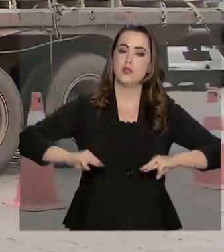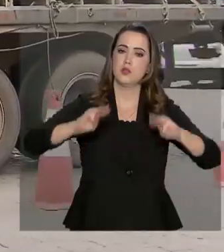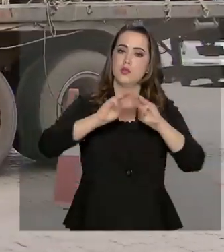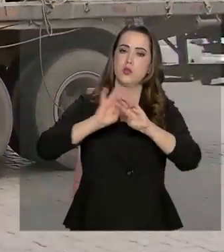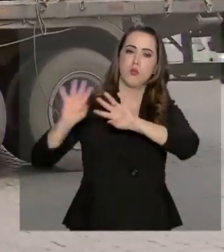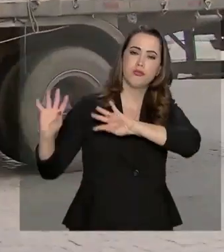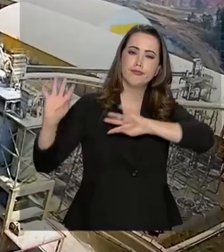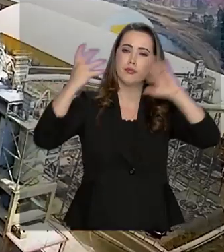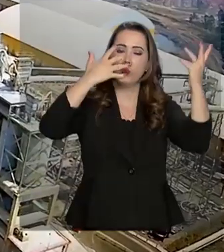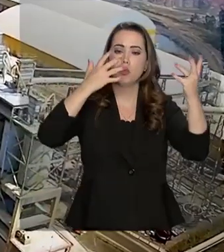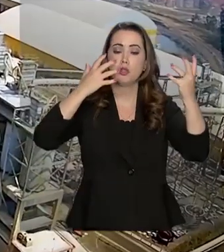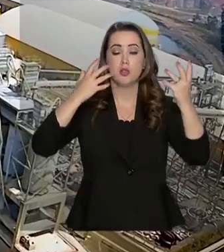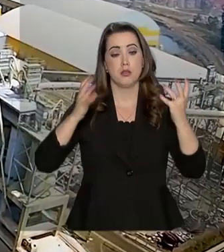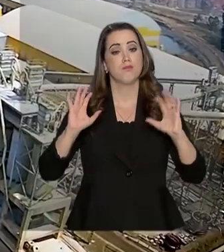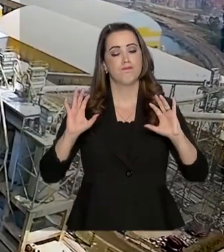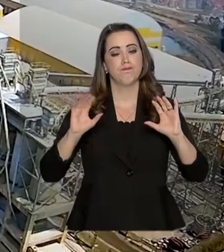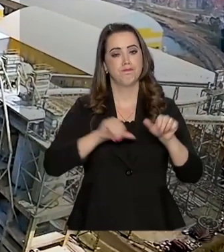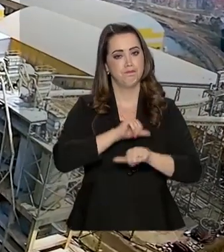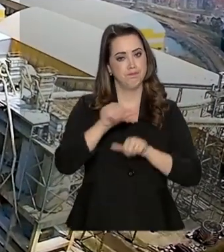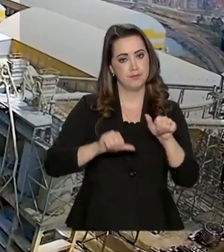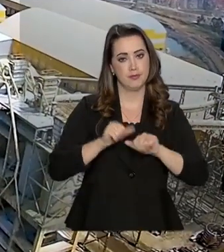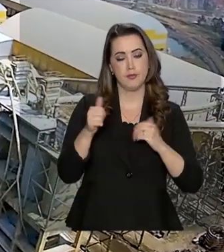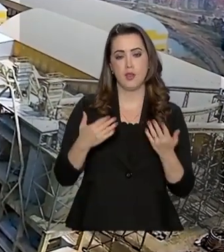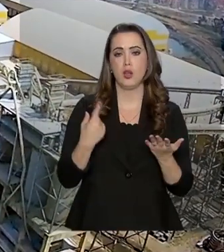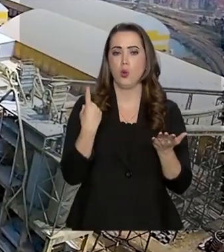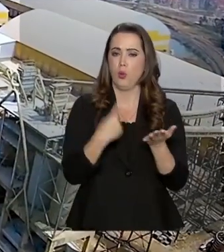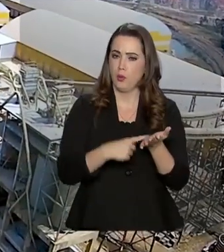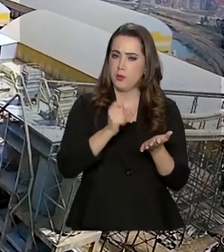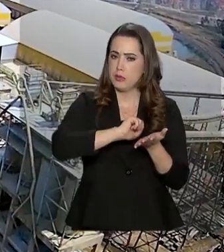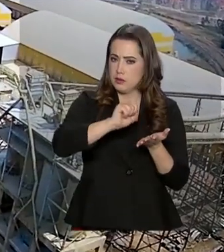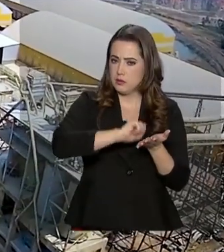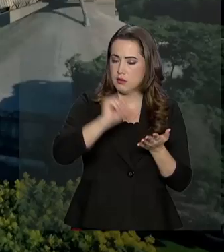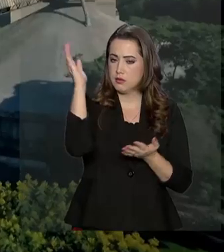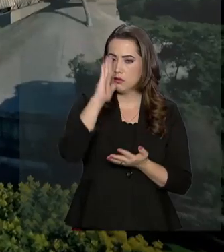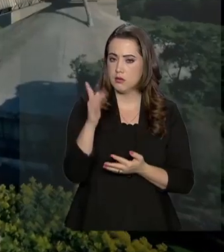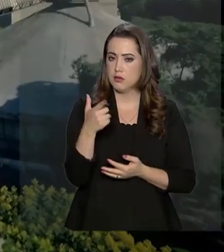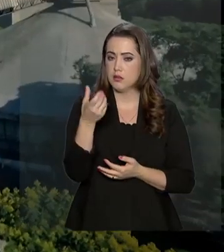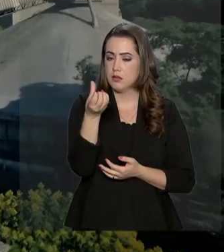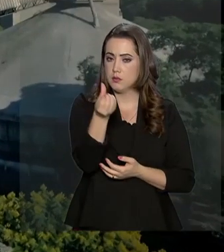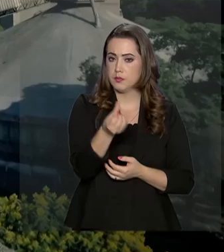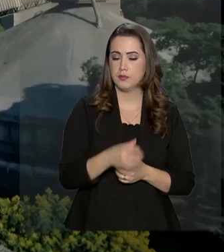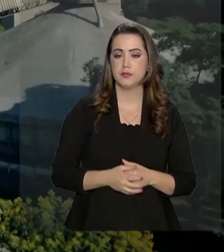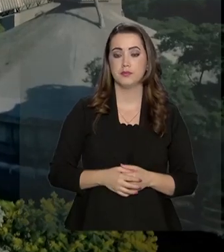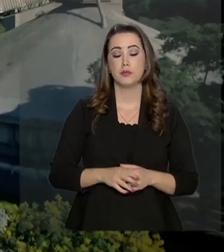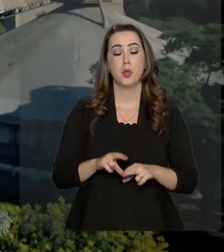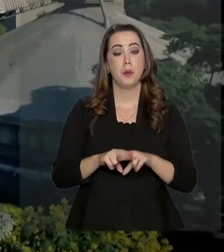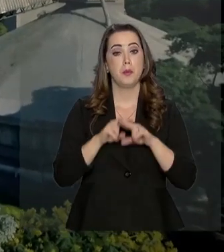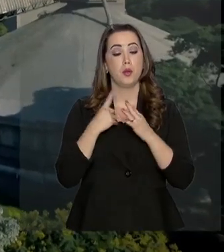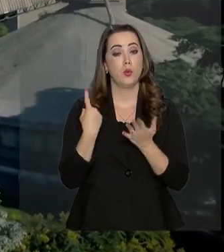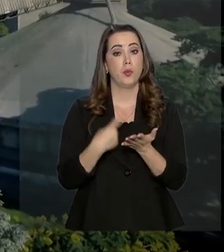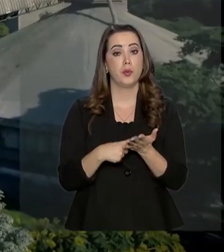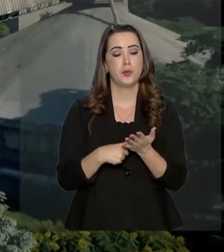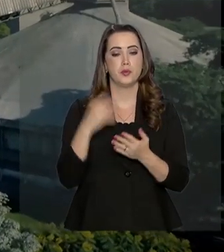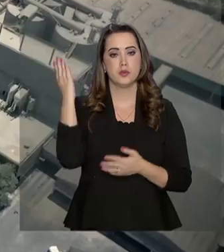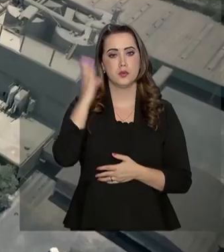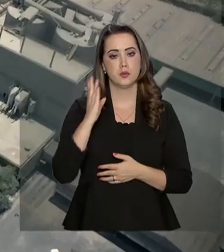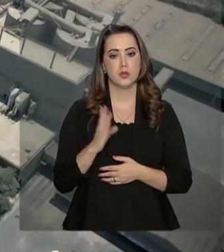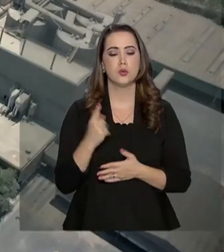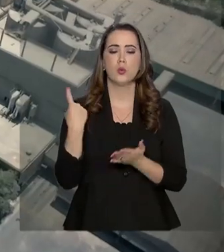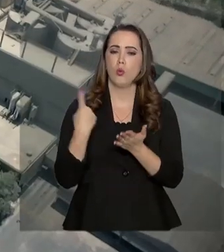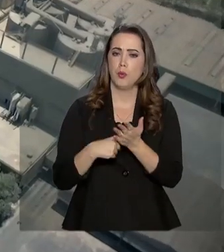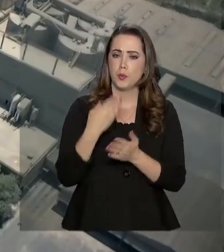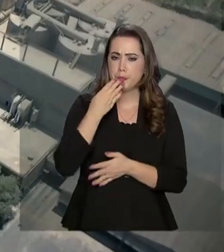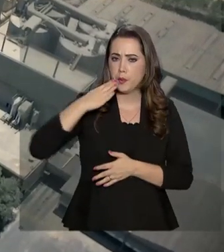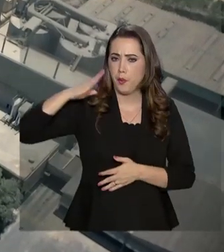Mudanças do Clima e ratificado pelo governo brasileiro em 2016. Pelo acordo, o Brasil se